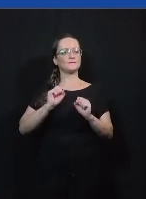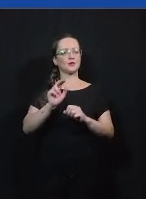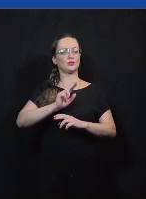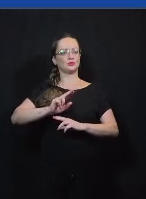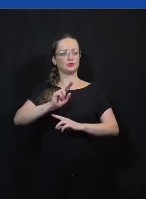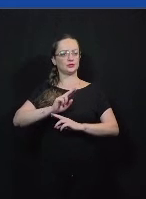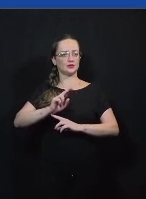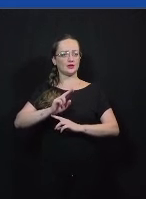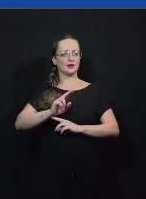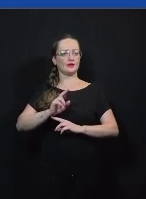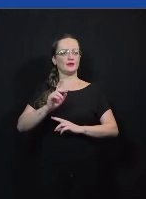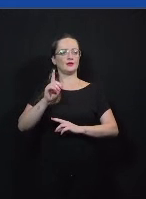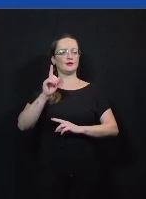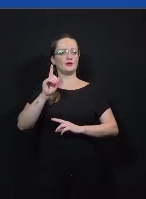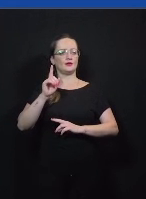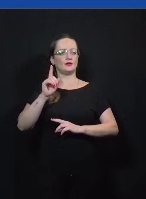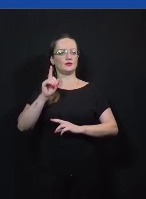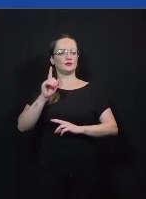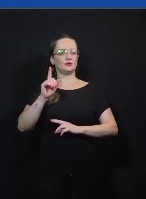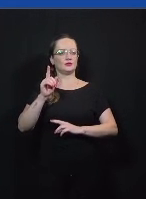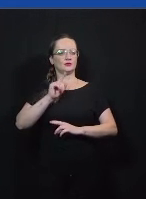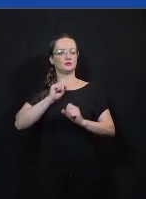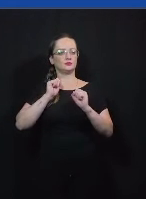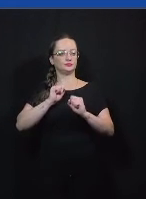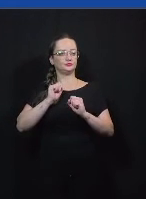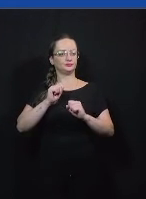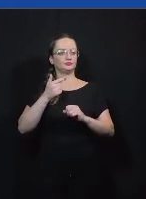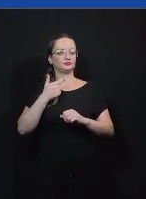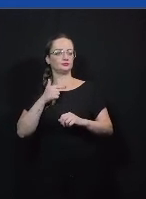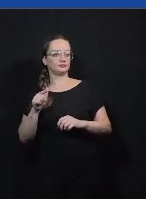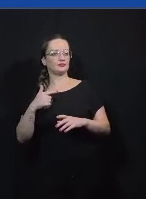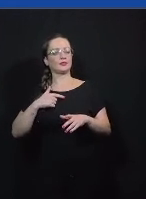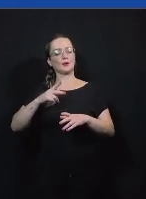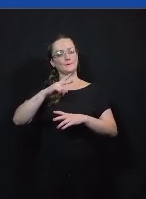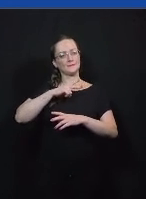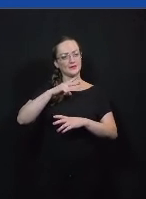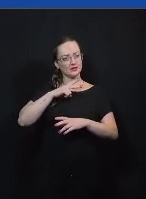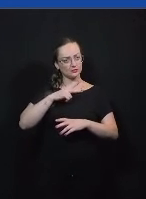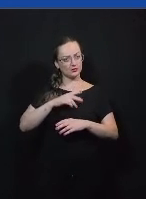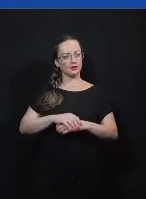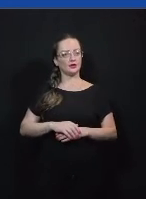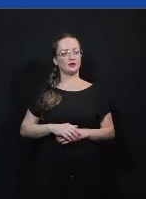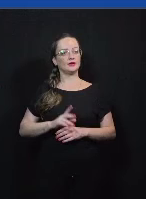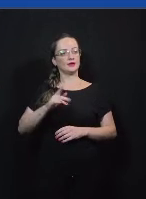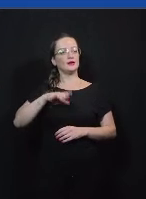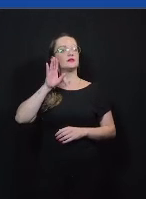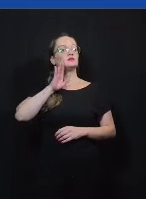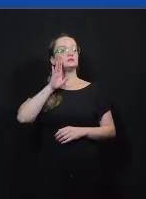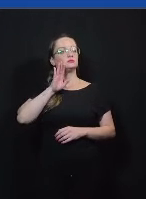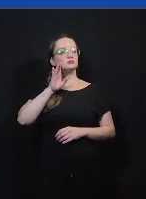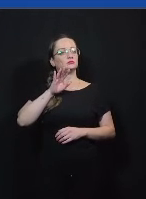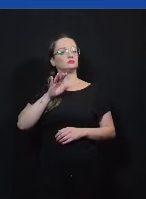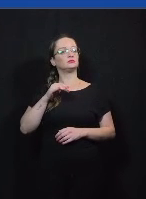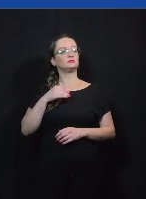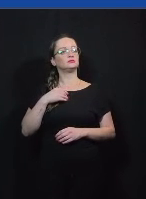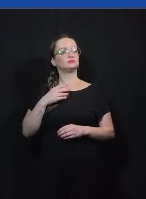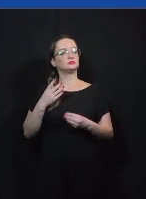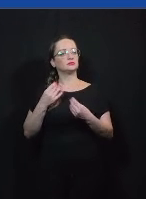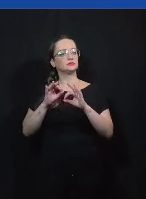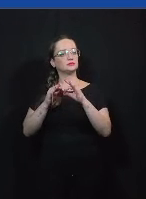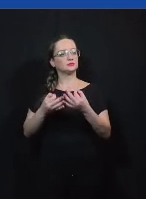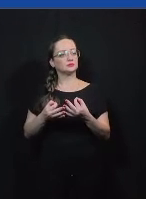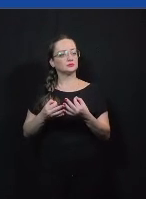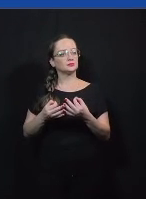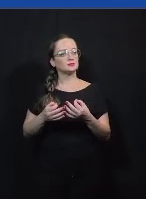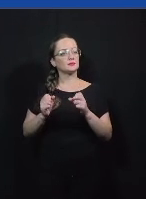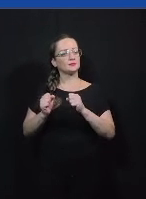observações para esse exemplo pode ser anedotos pessoais que são legais para fins ilustrativos mas não tem um poder